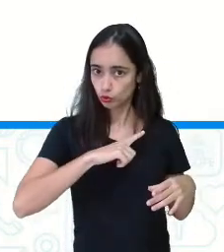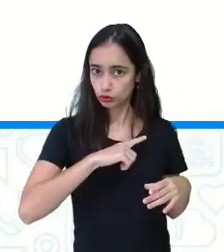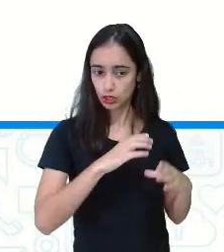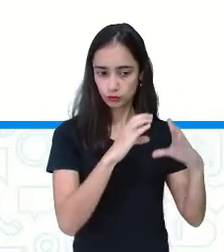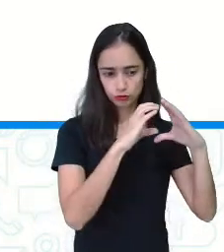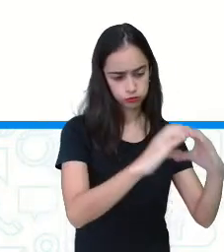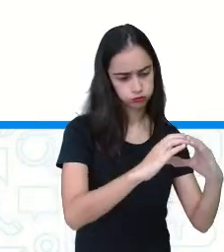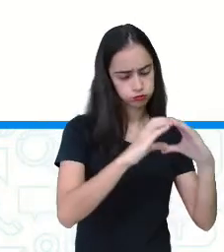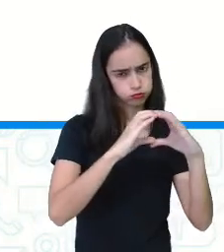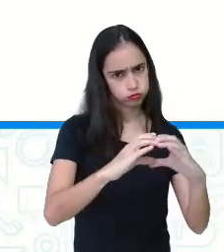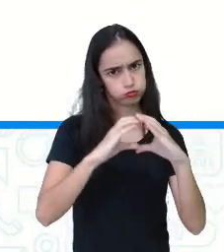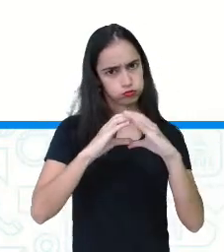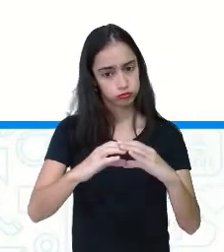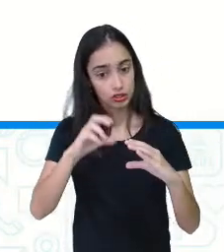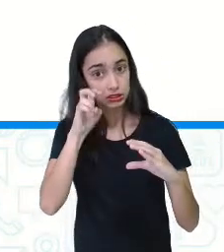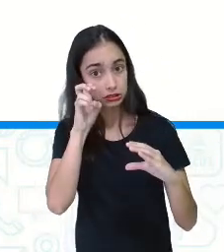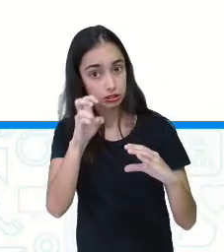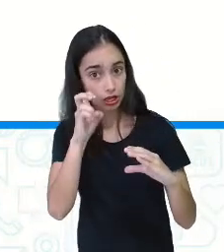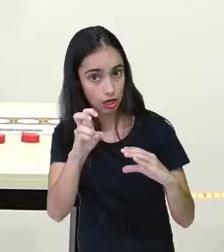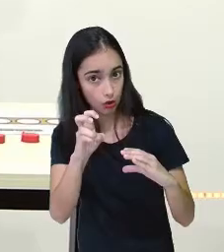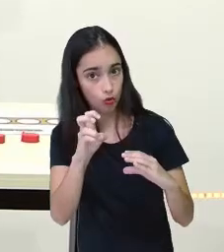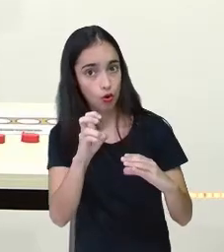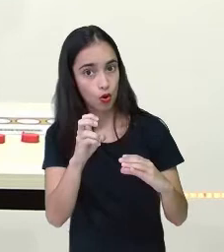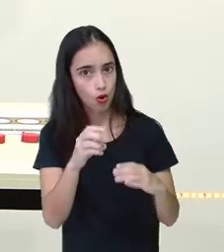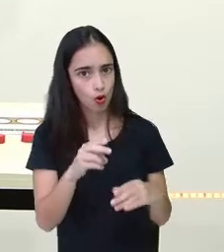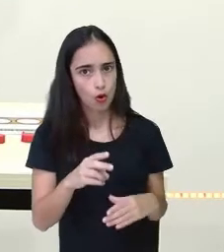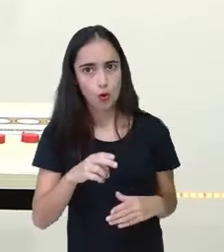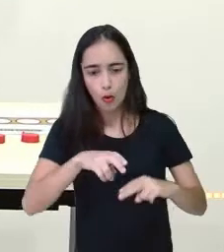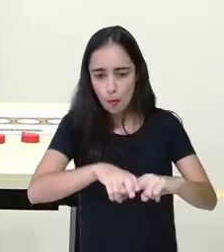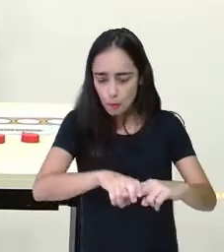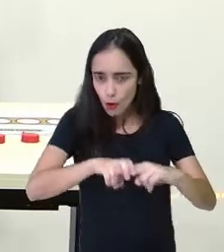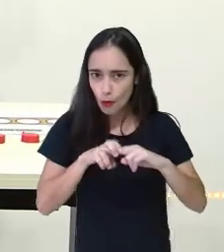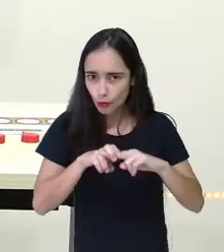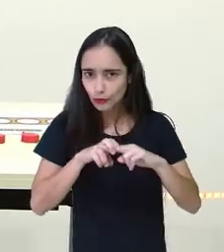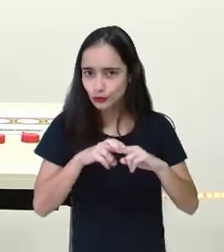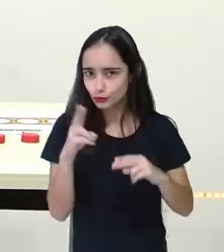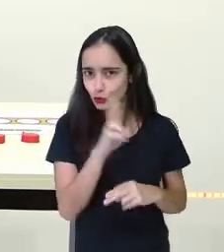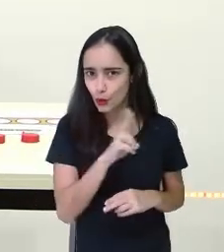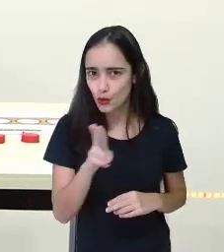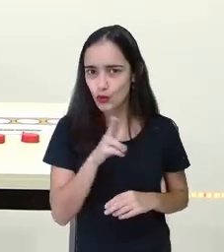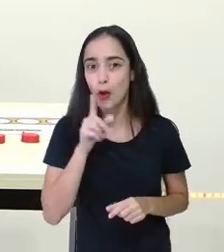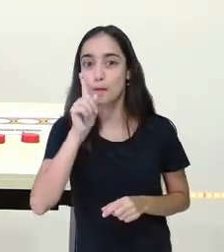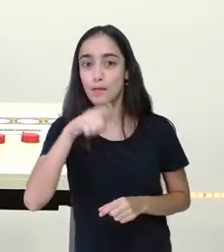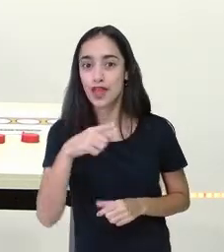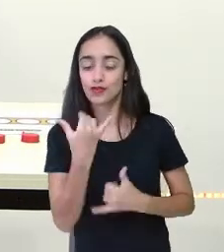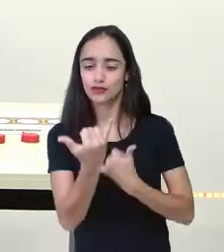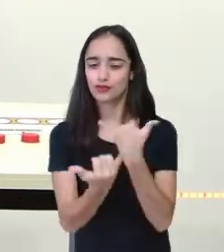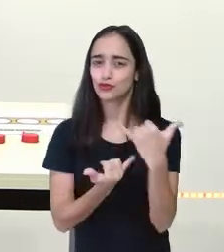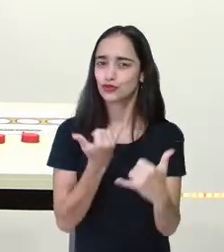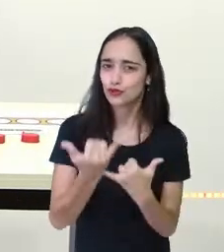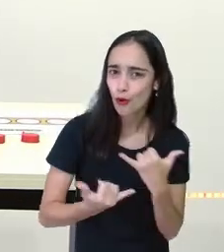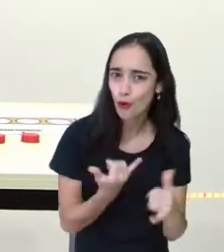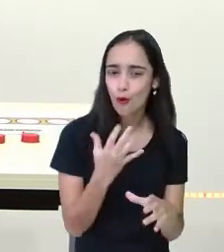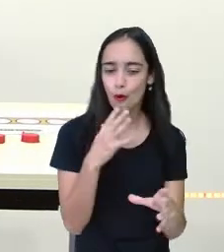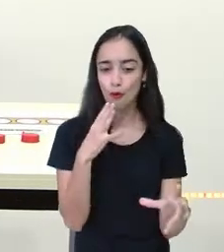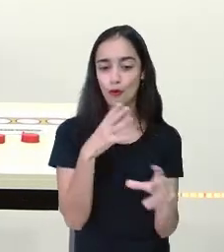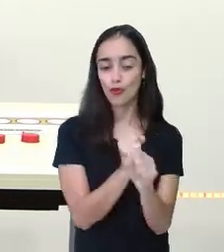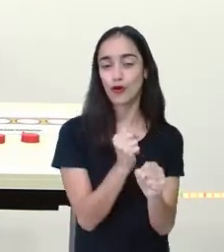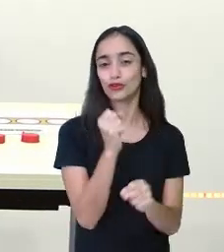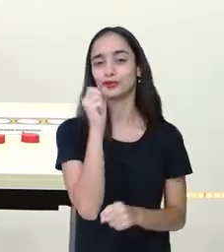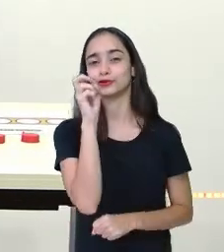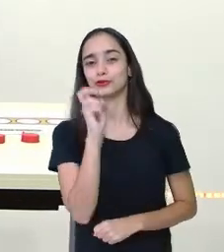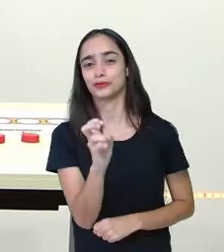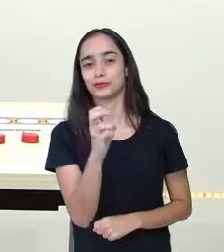círculos, tá certo? Por isso o nome é jogo do total 5. Então, tem 5 círculos aqui, ó, na tirinha, certo?